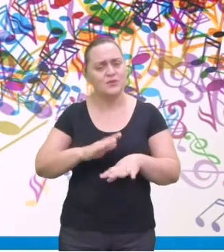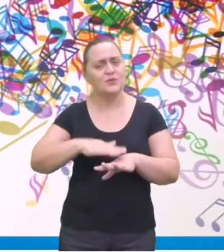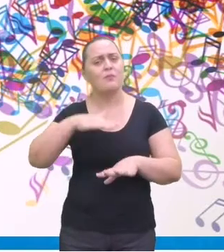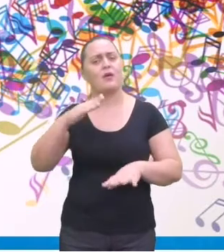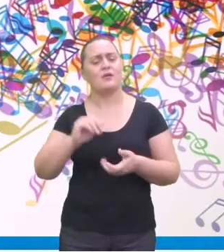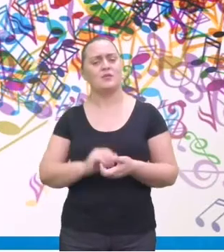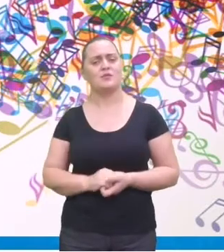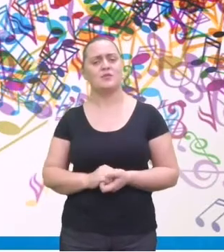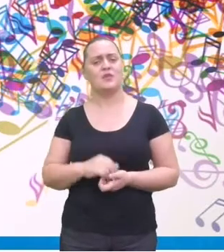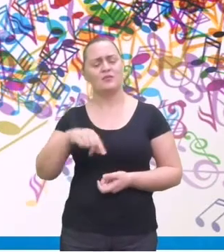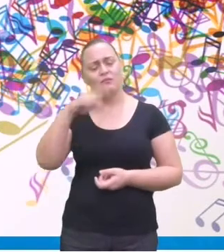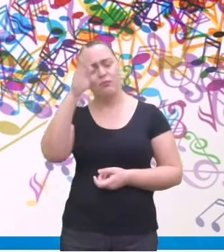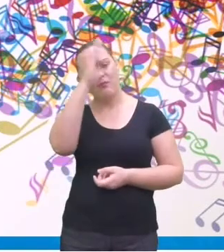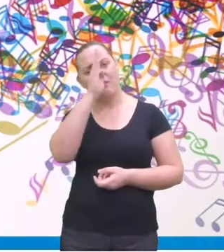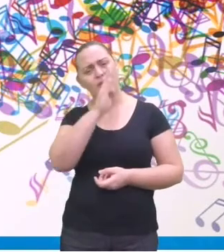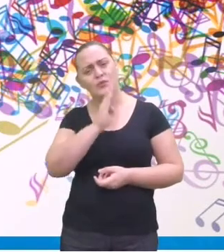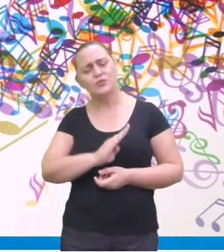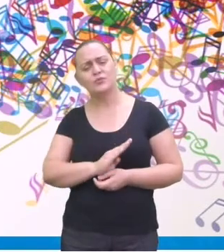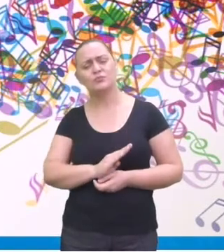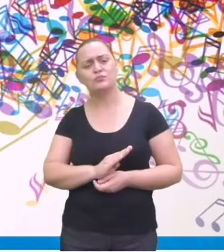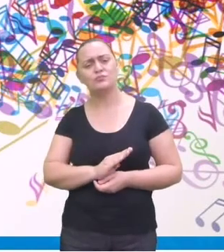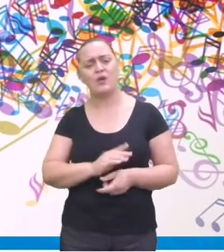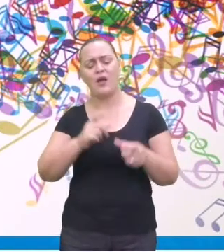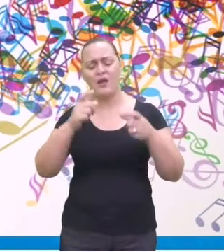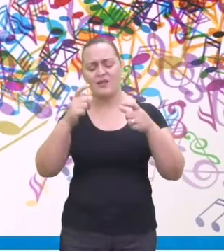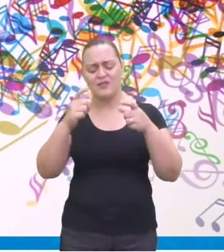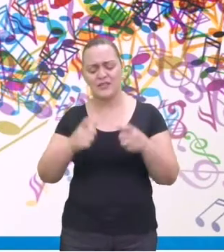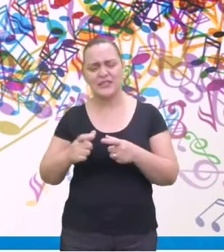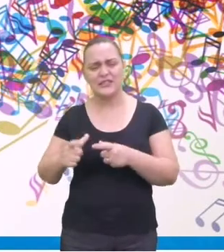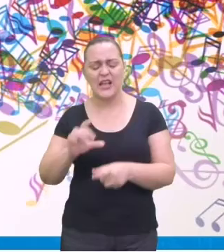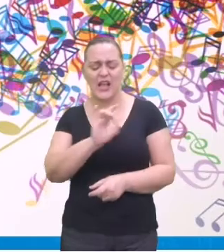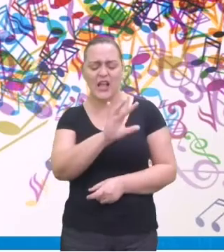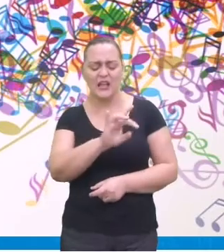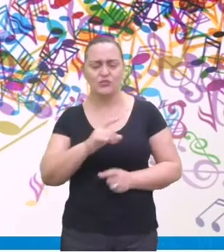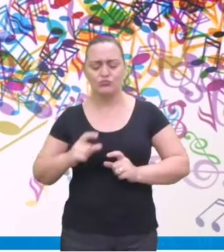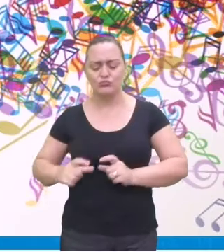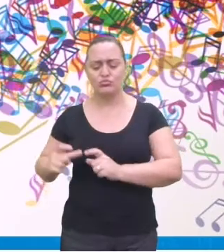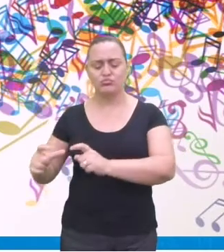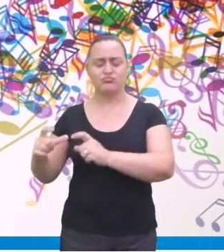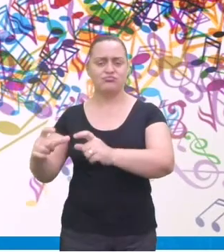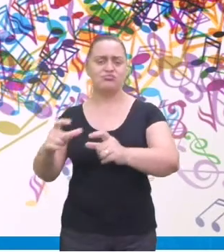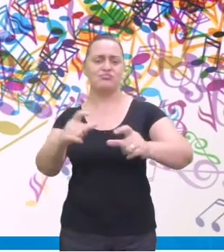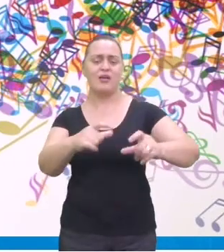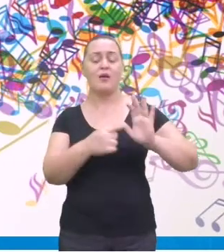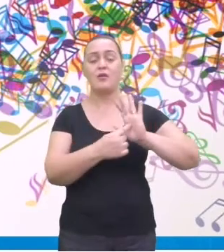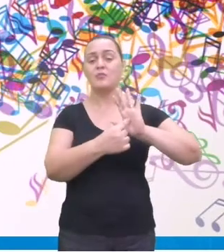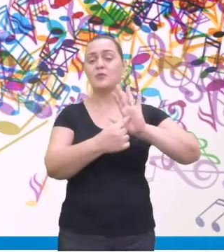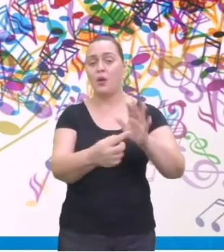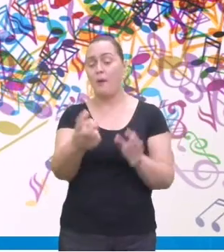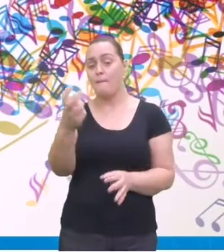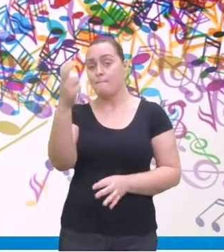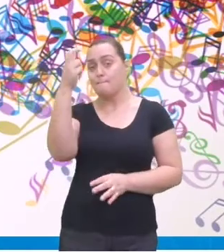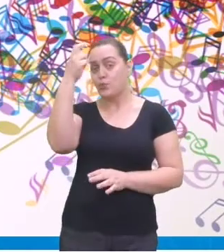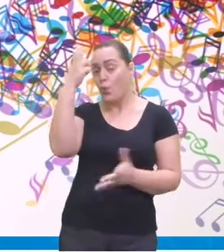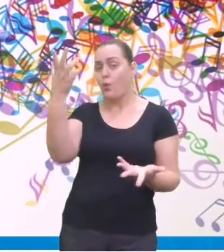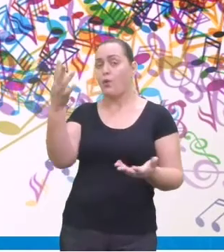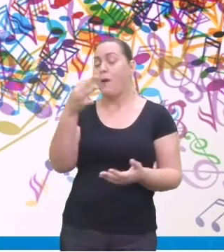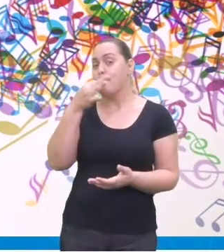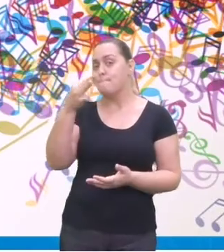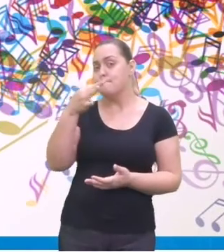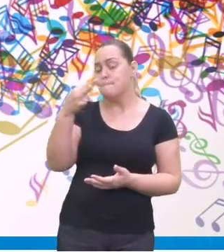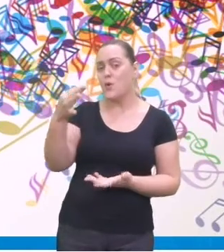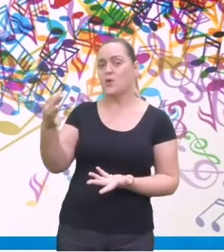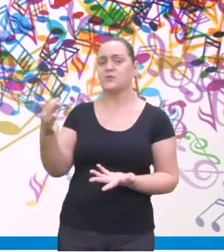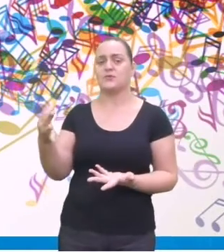regiões, cada região vai apresentar uma música, a sua cultura. Nós somos um grande, um